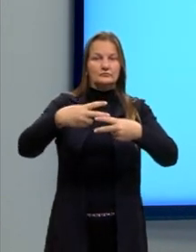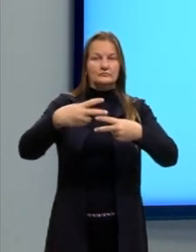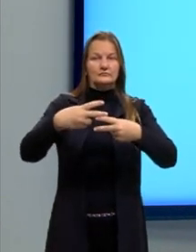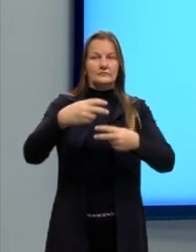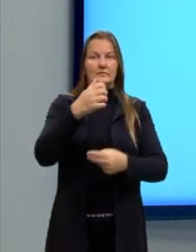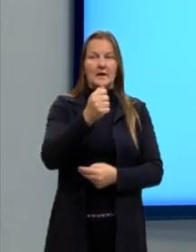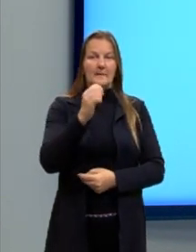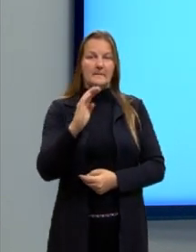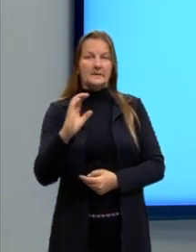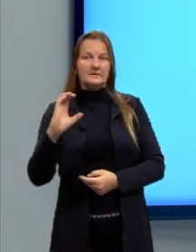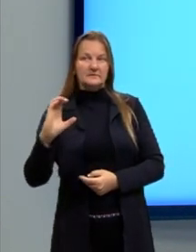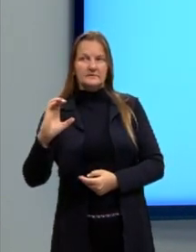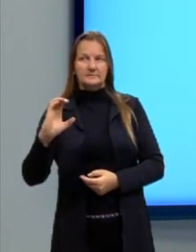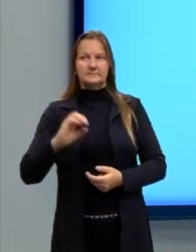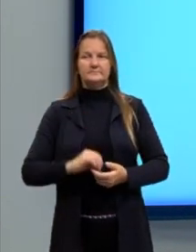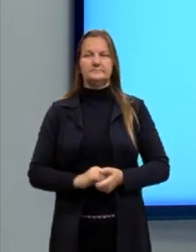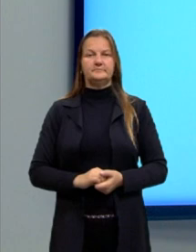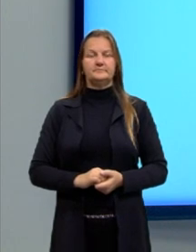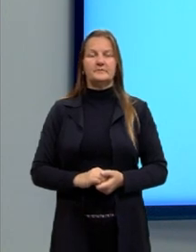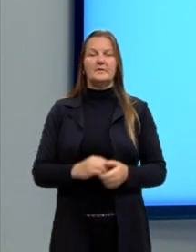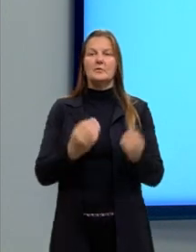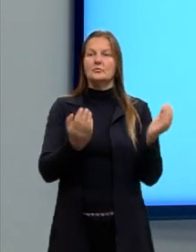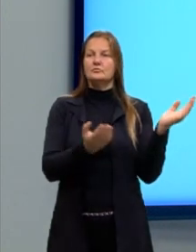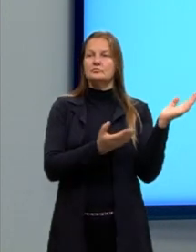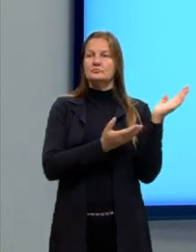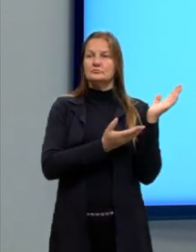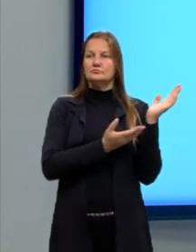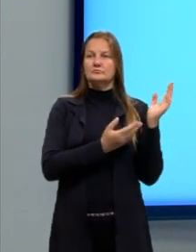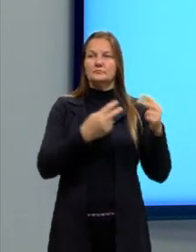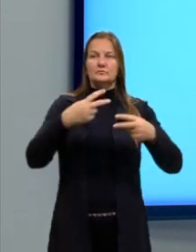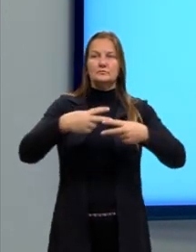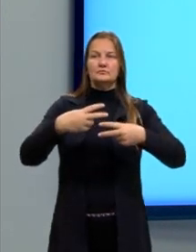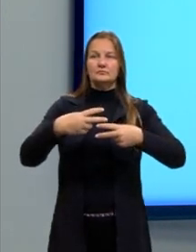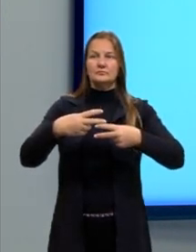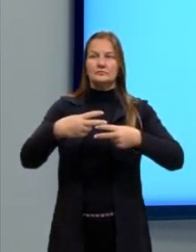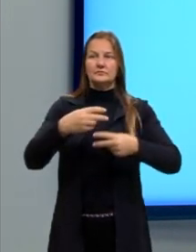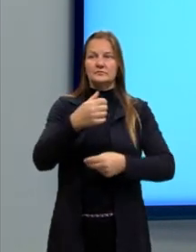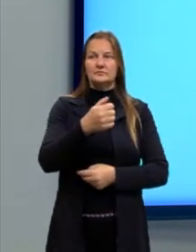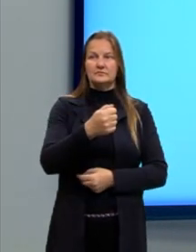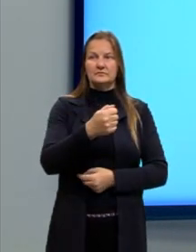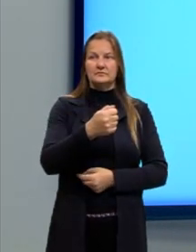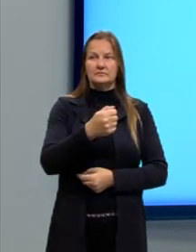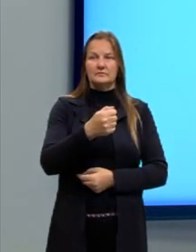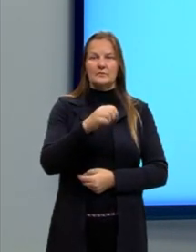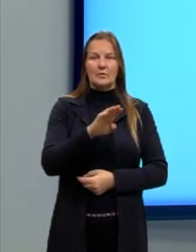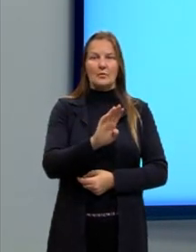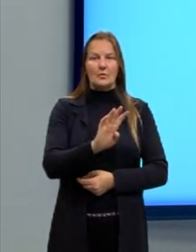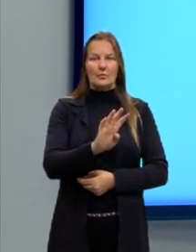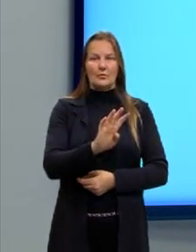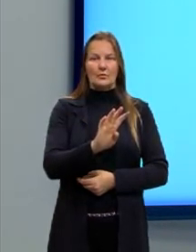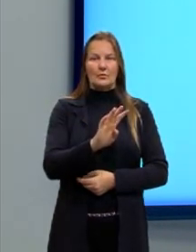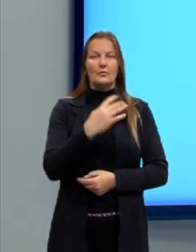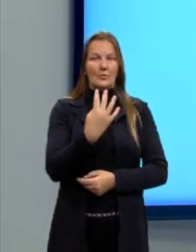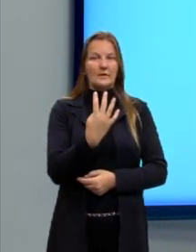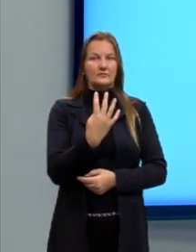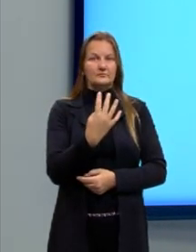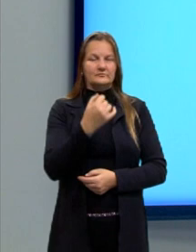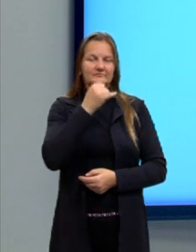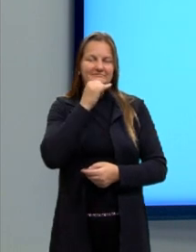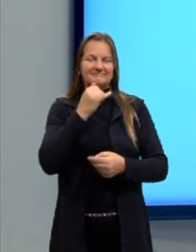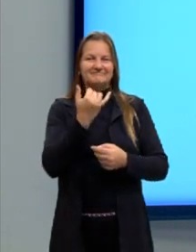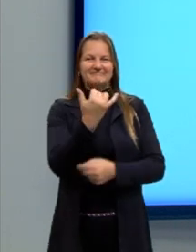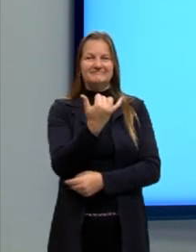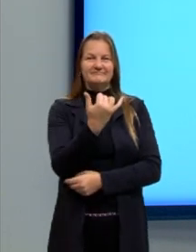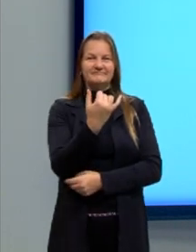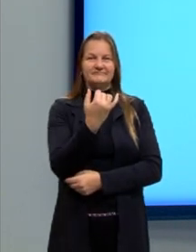o B e o C. Nesse caso aqui, então, o coeficiente A seria o 4, que é o coeficiente do